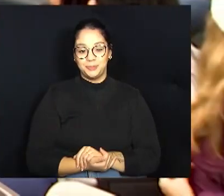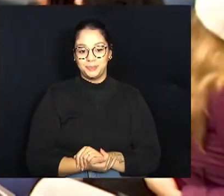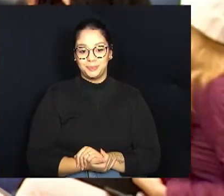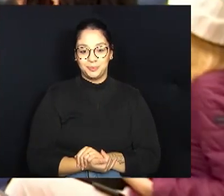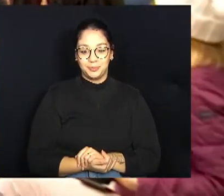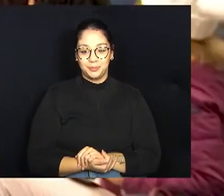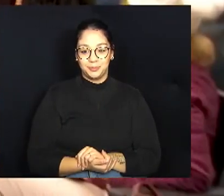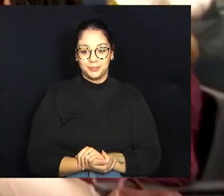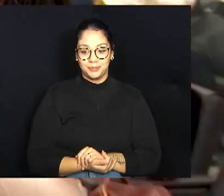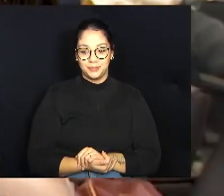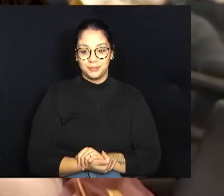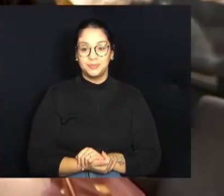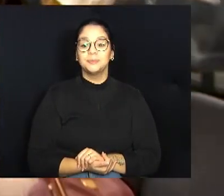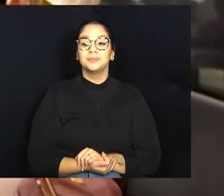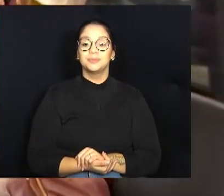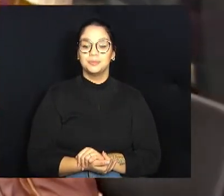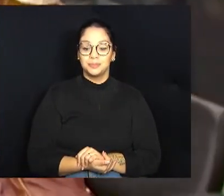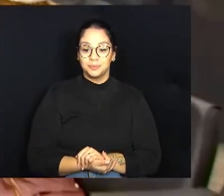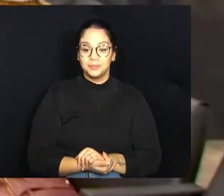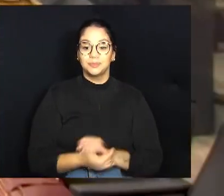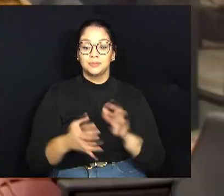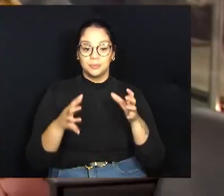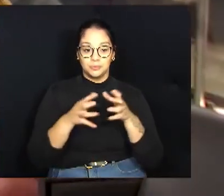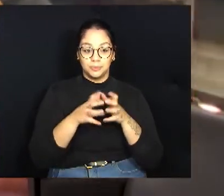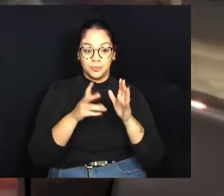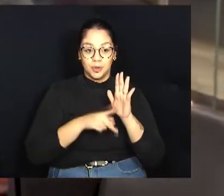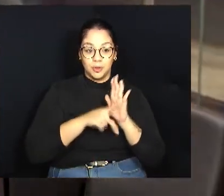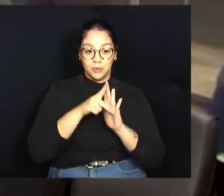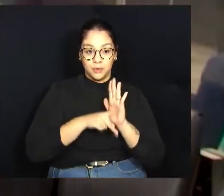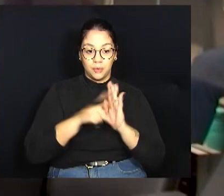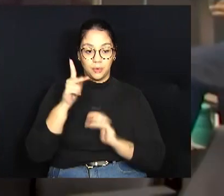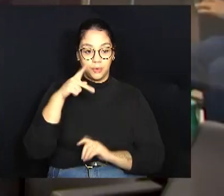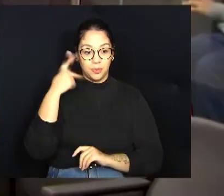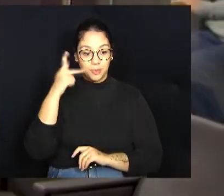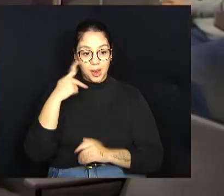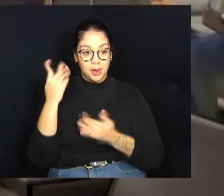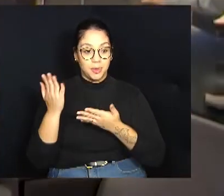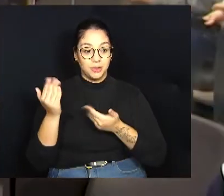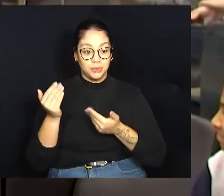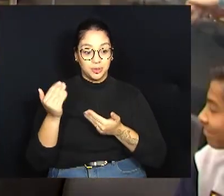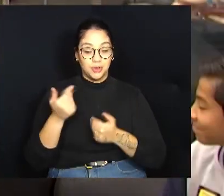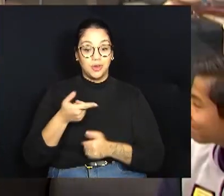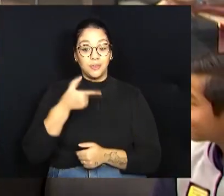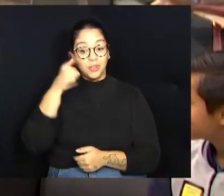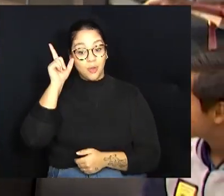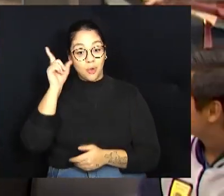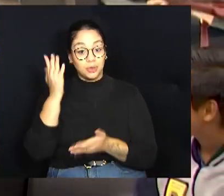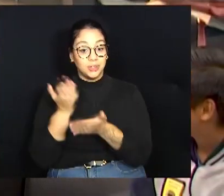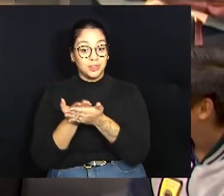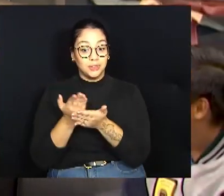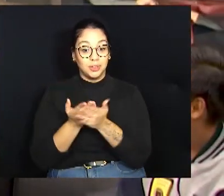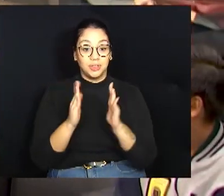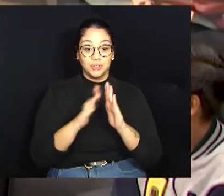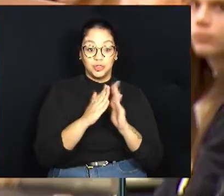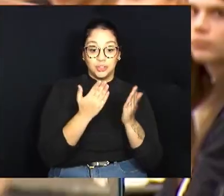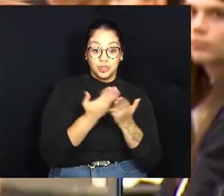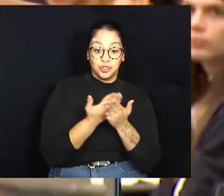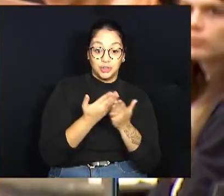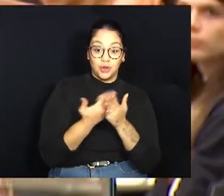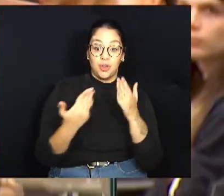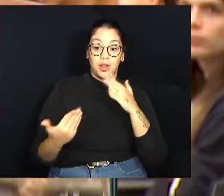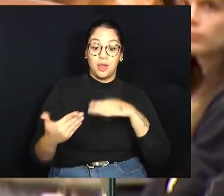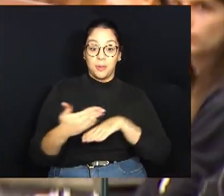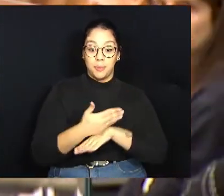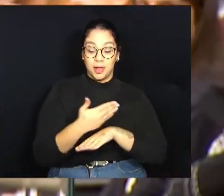O programa Parlamento Jovem já começou e ontem foi o dia dos estudantes das escolas que irão participar